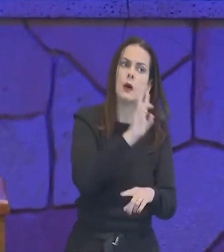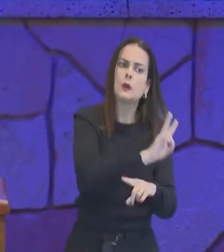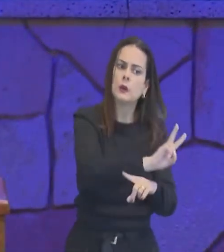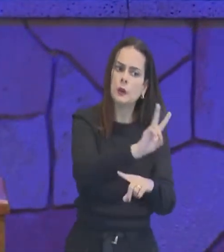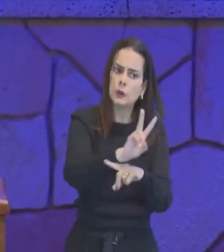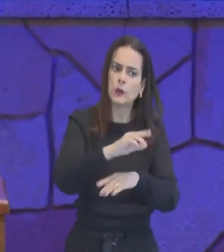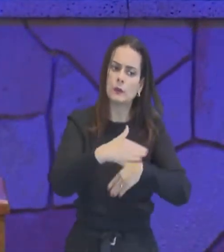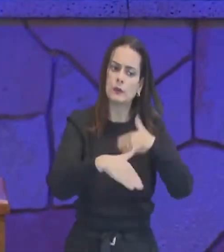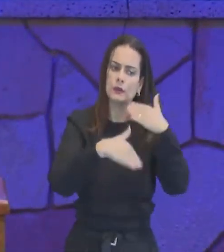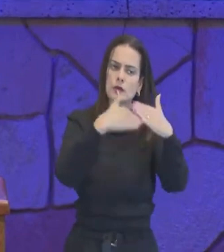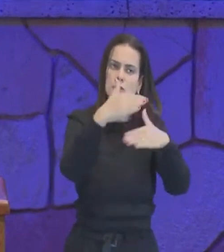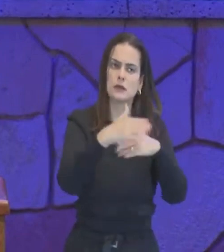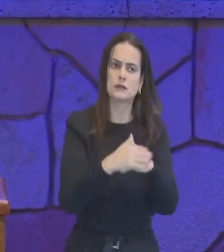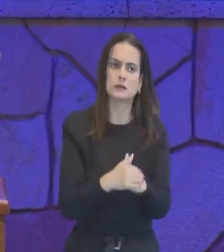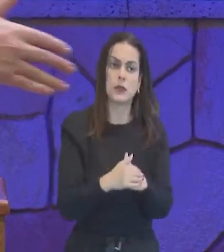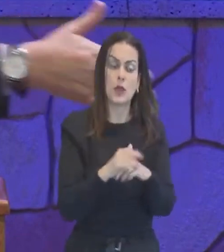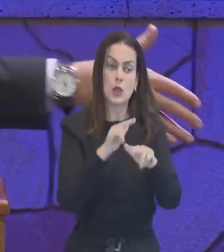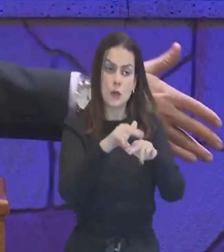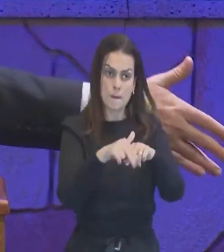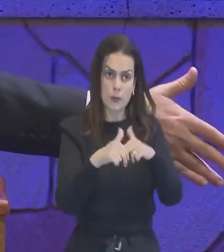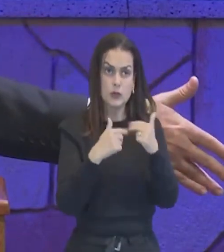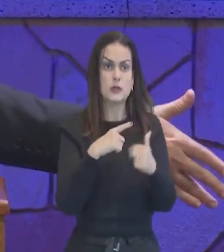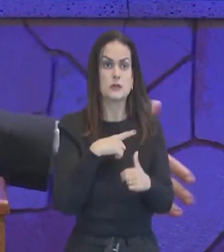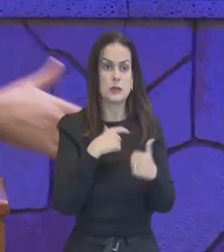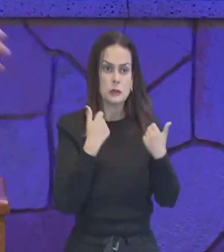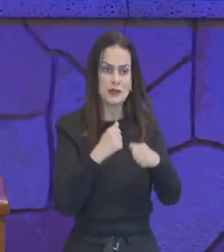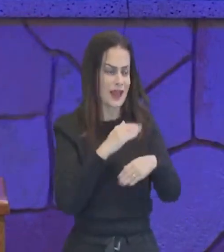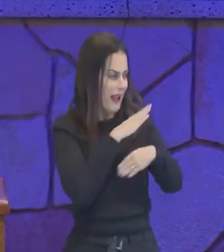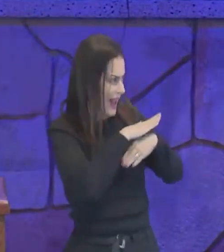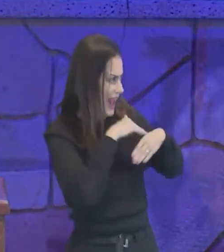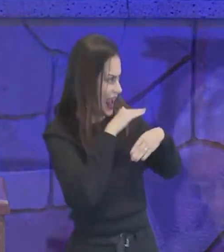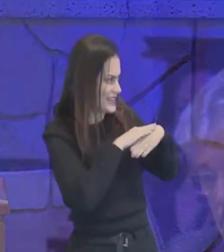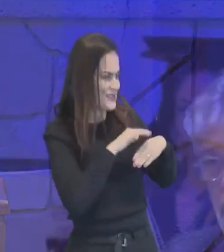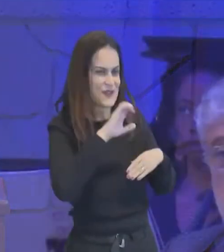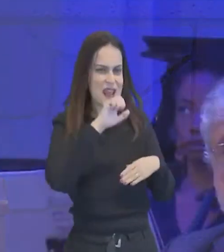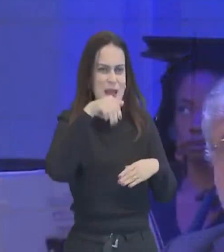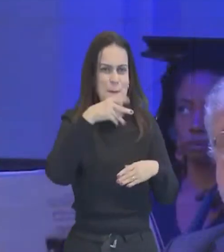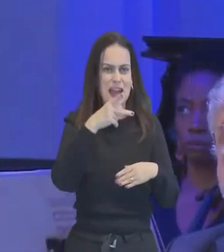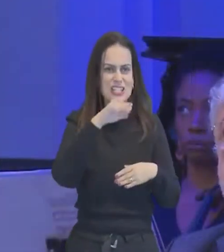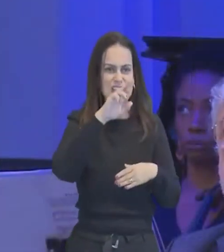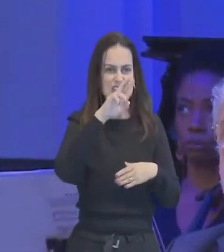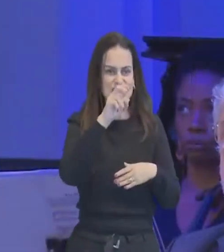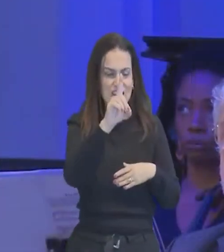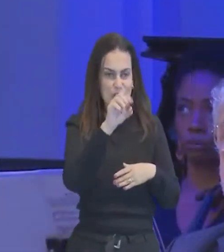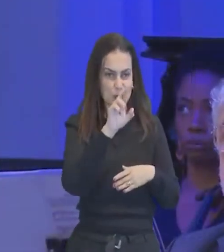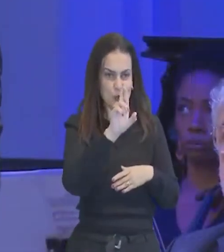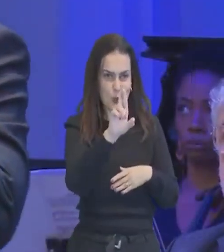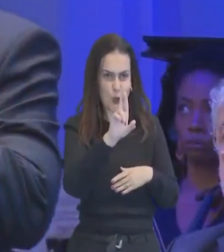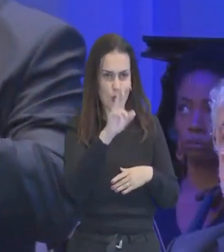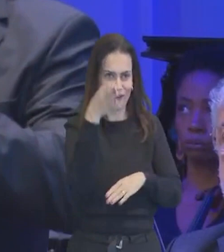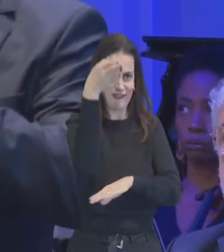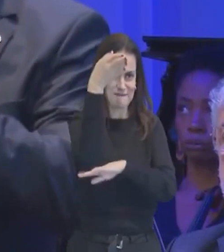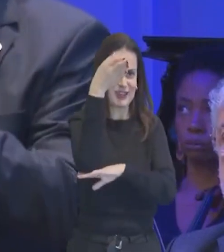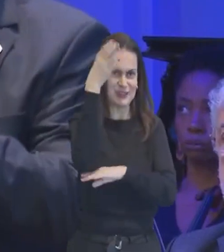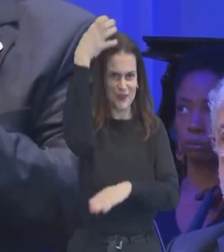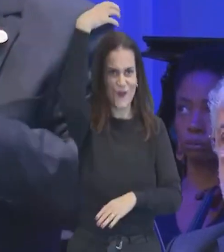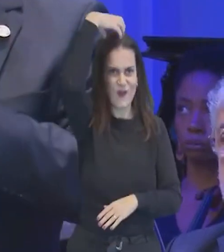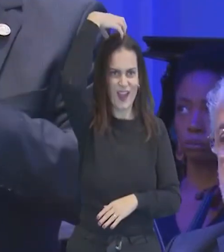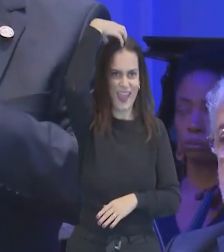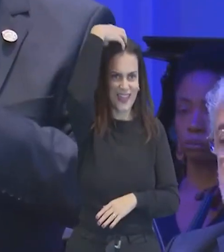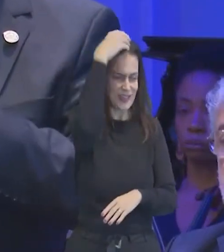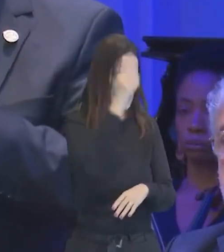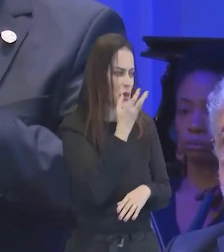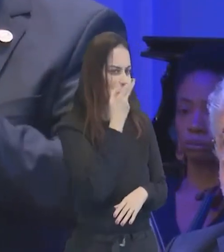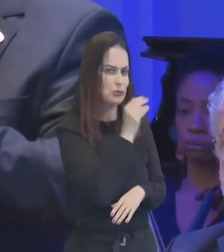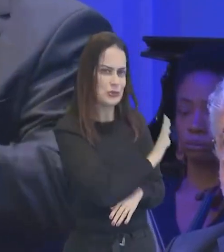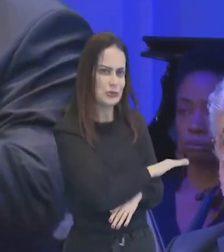é por isso que há carinho, com os nossos embaixadores, com as nossas mensageiras, há cuidado com eles, como